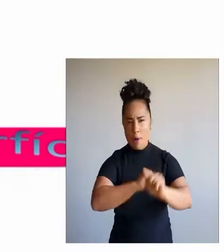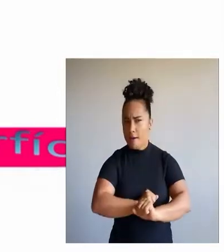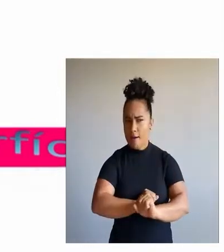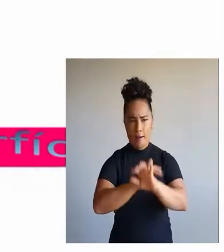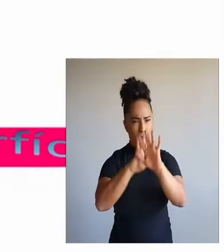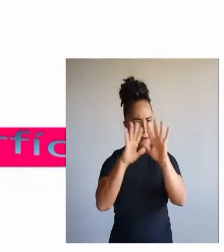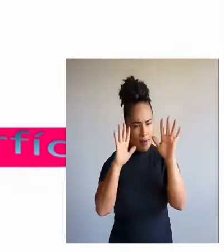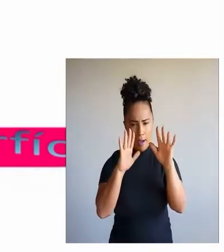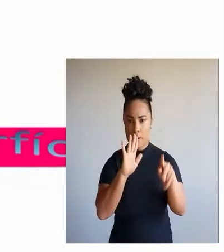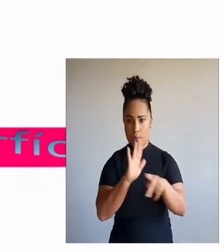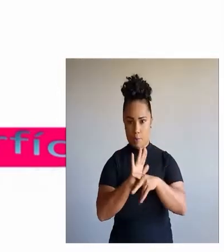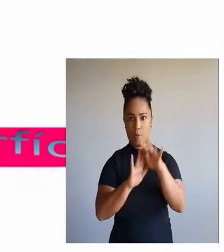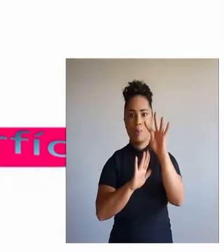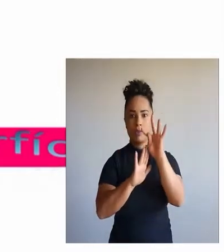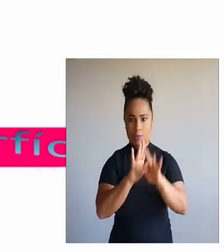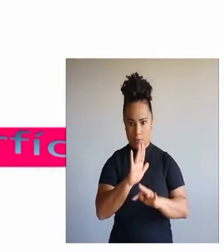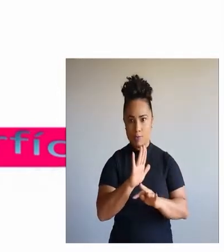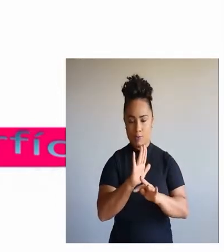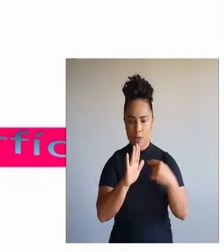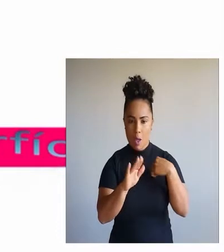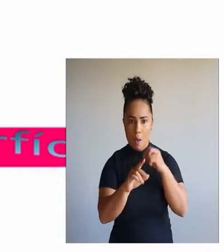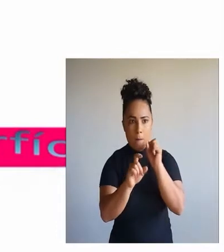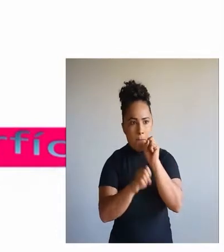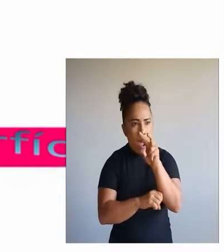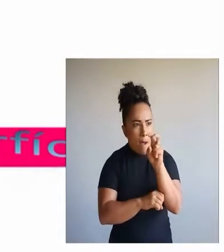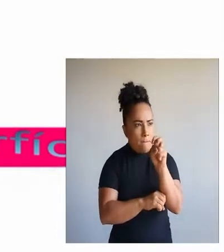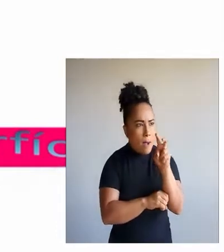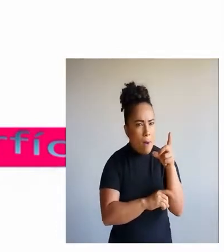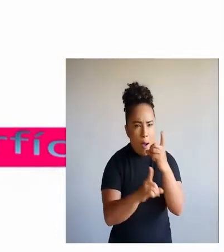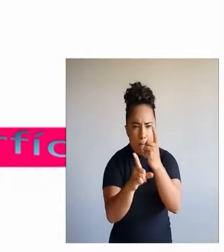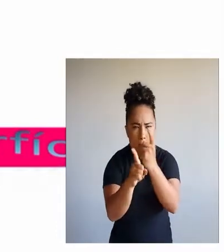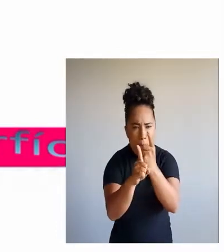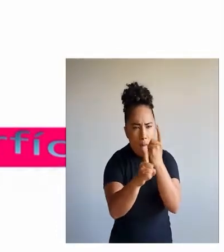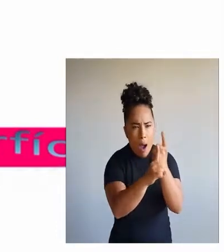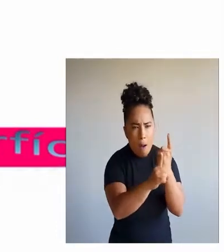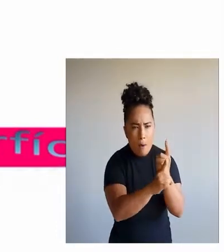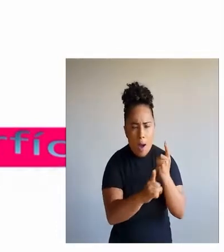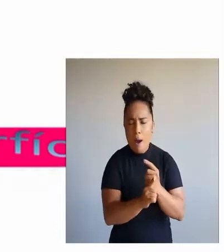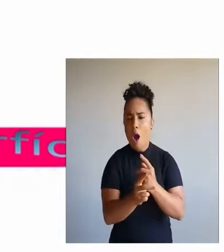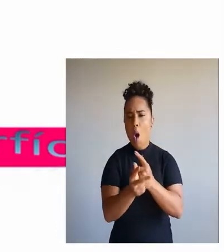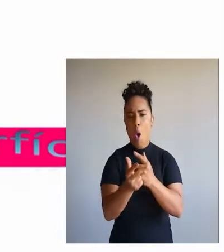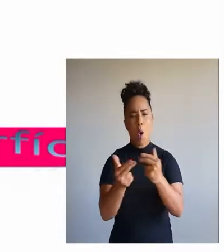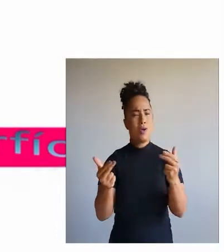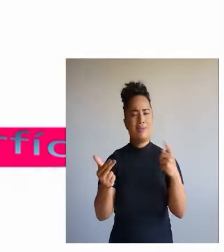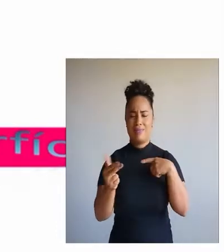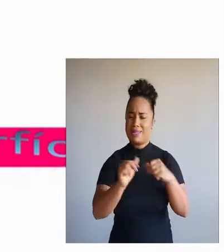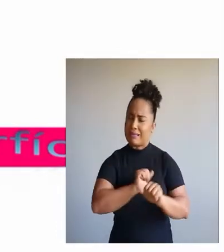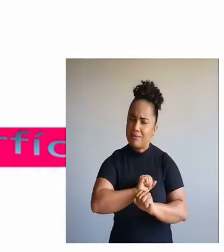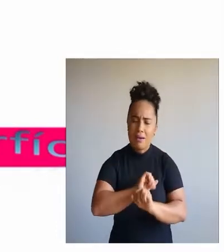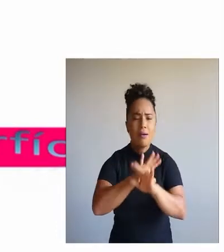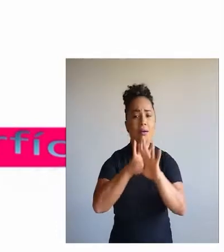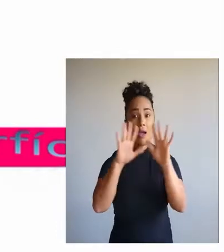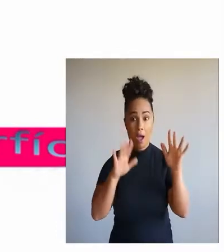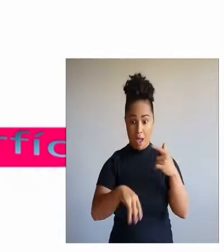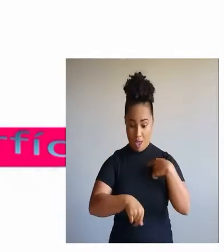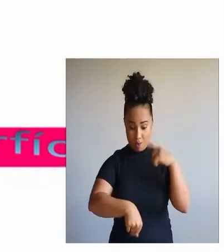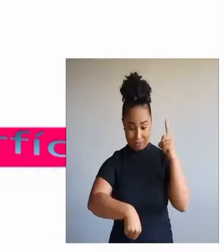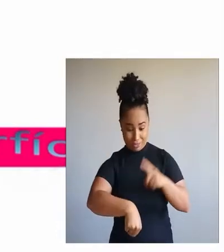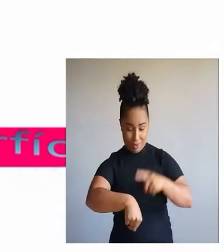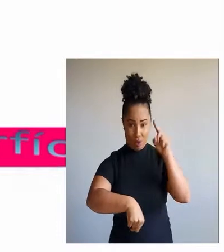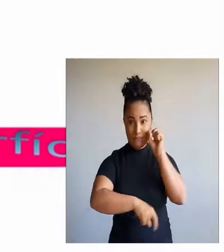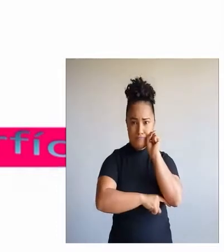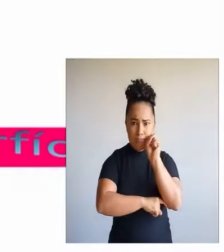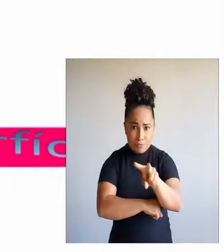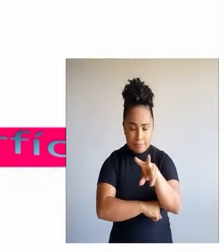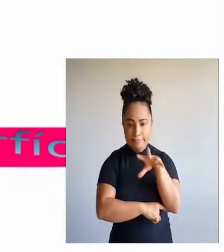informações explícitas em um texto. Encontrar os elementos que estão claros no texto. São aquelas informações que a gente